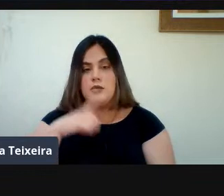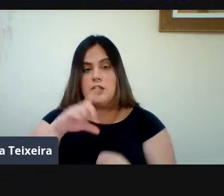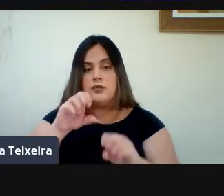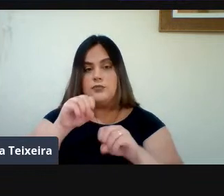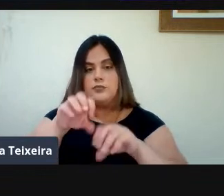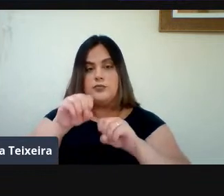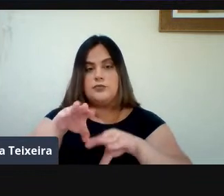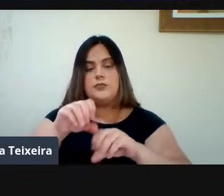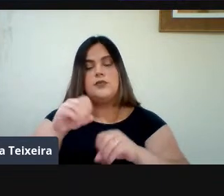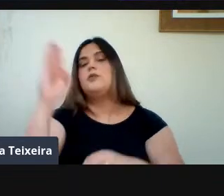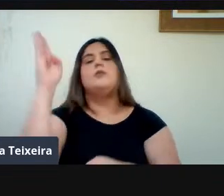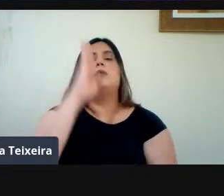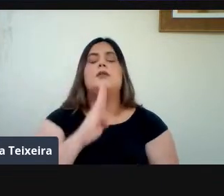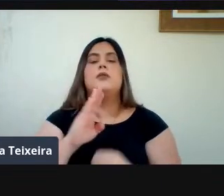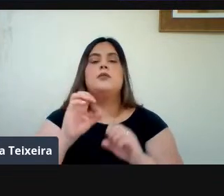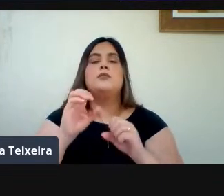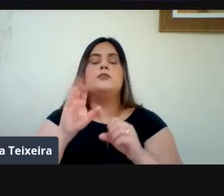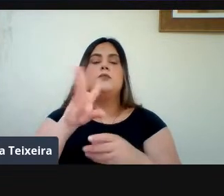No Ensino Superior